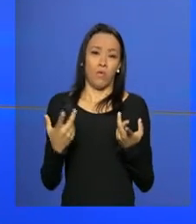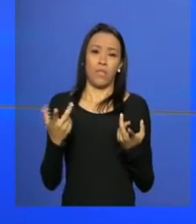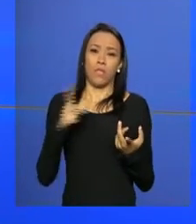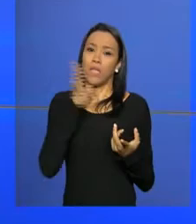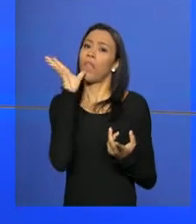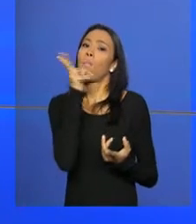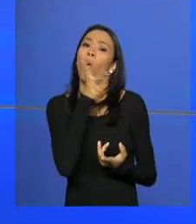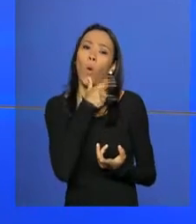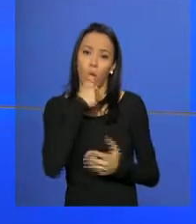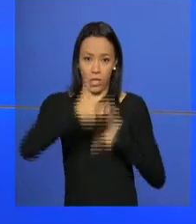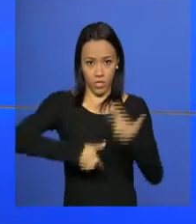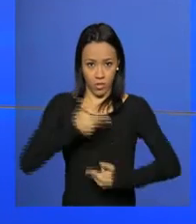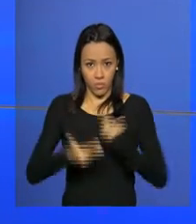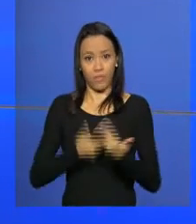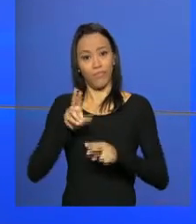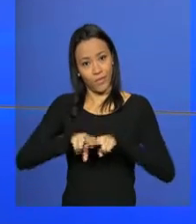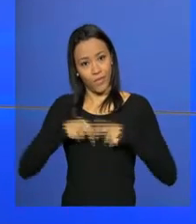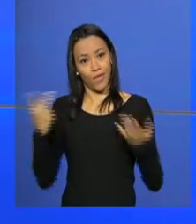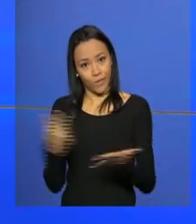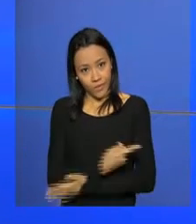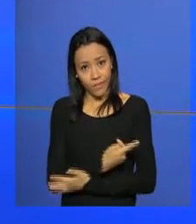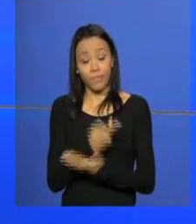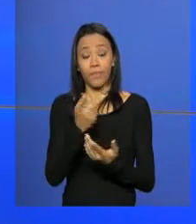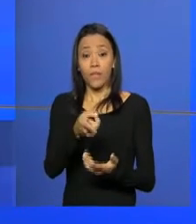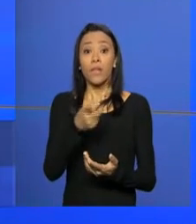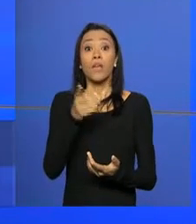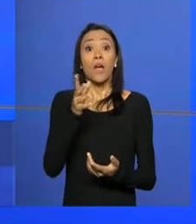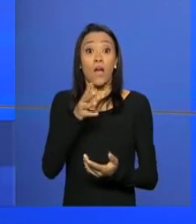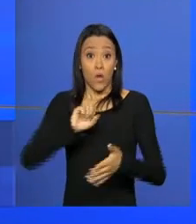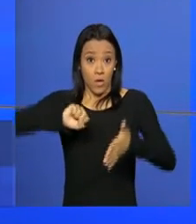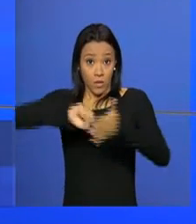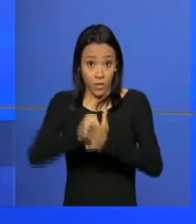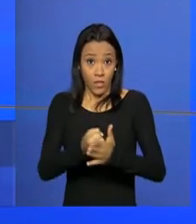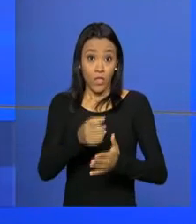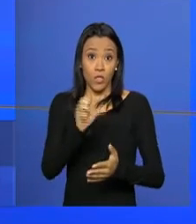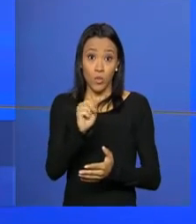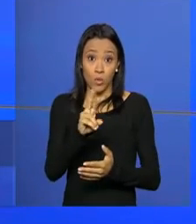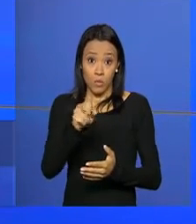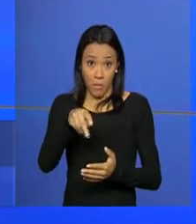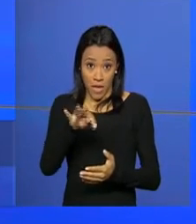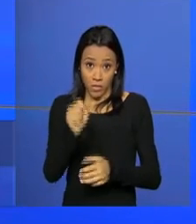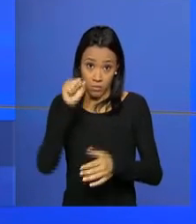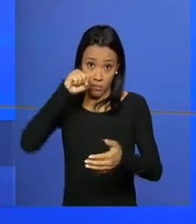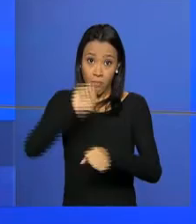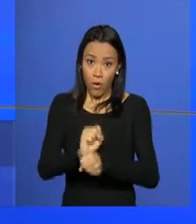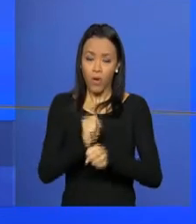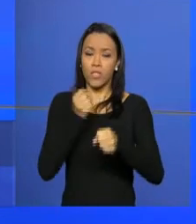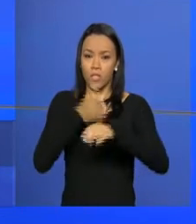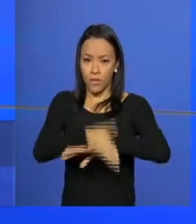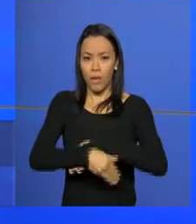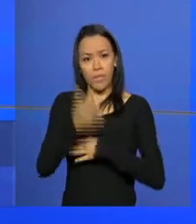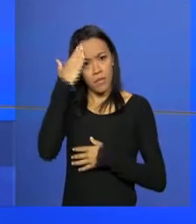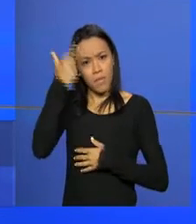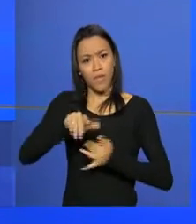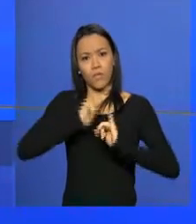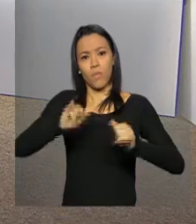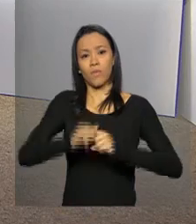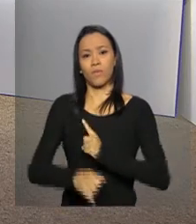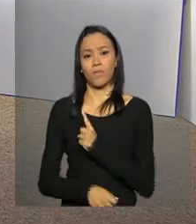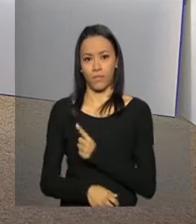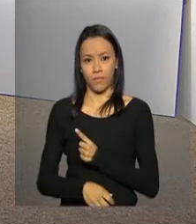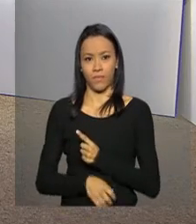demora no atendimento. A lista completa dos planos que foram suspensos, você confere no site ans.gov.br.